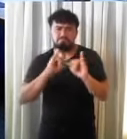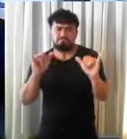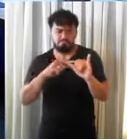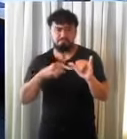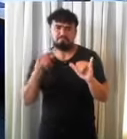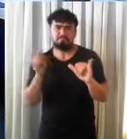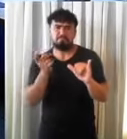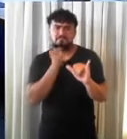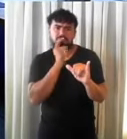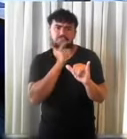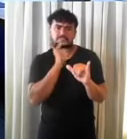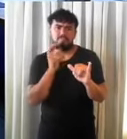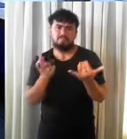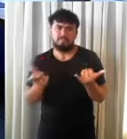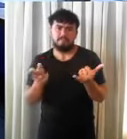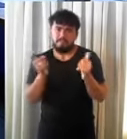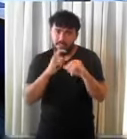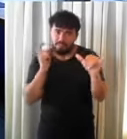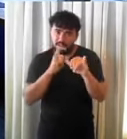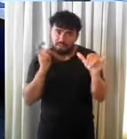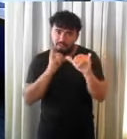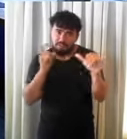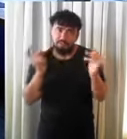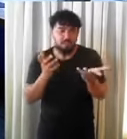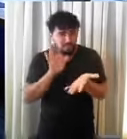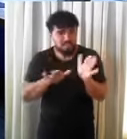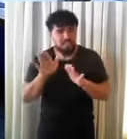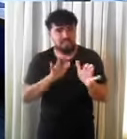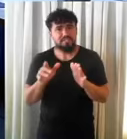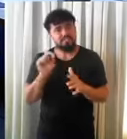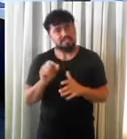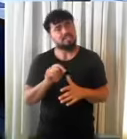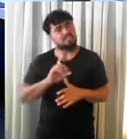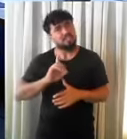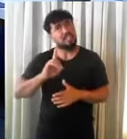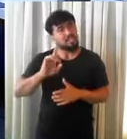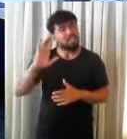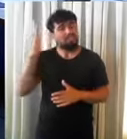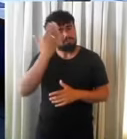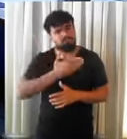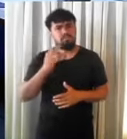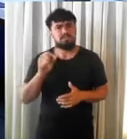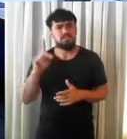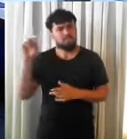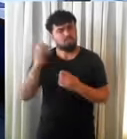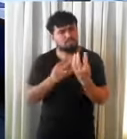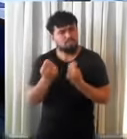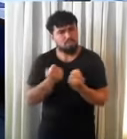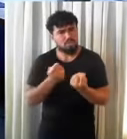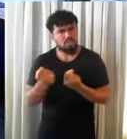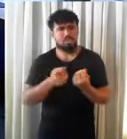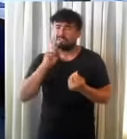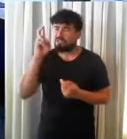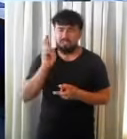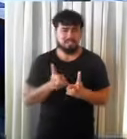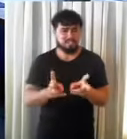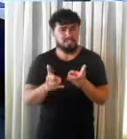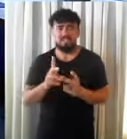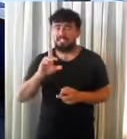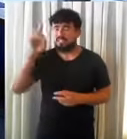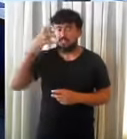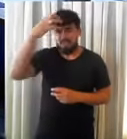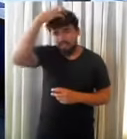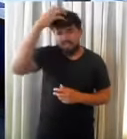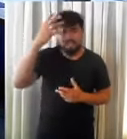Creia, nos piores momentos da sua vida, Deus está no governo, Ele está no controle Ele está no comando sempre, Ele é o Rei, na